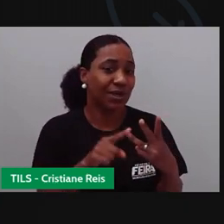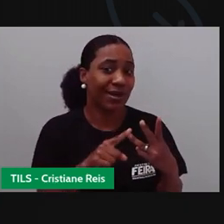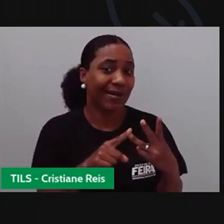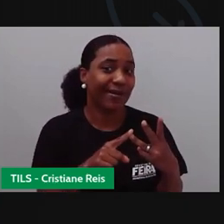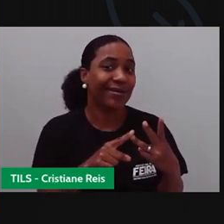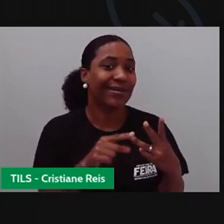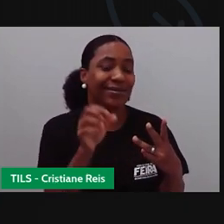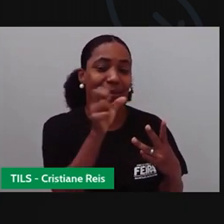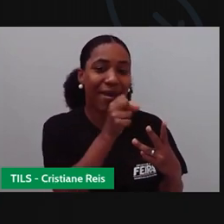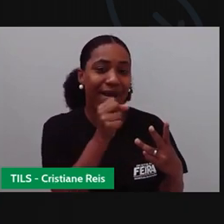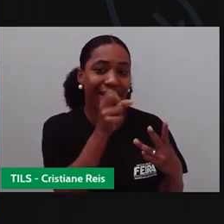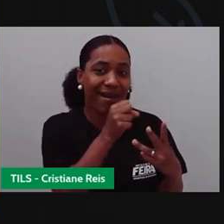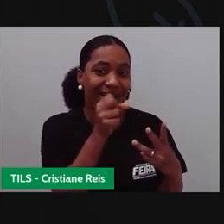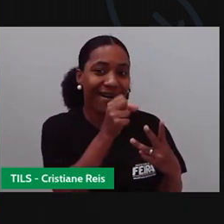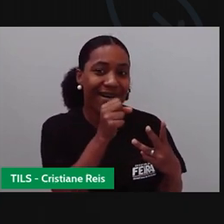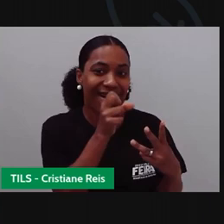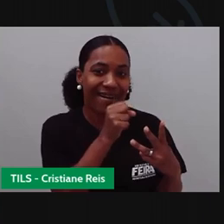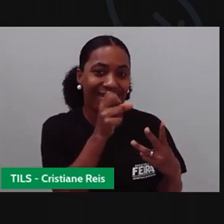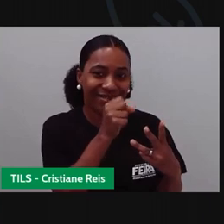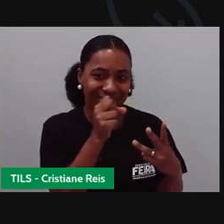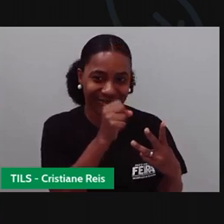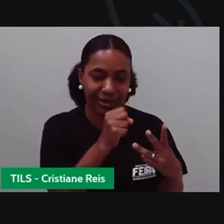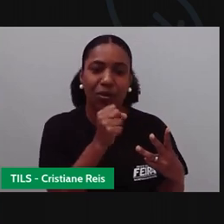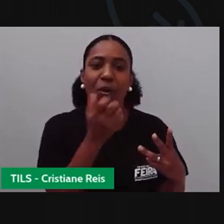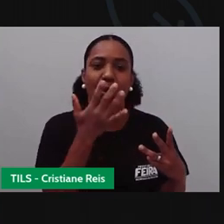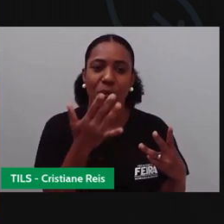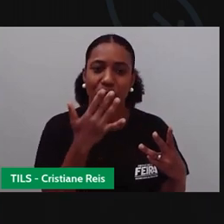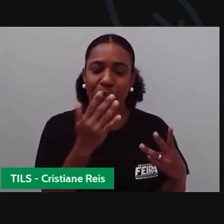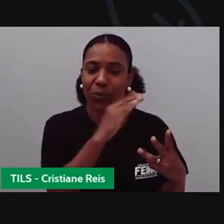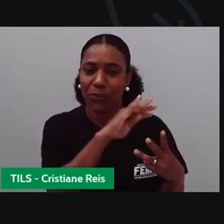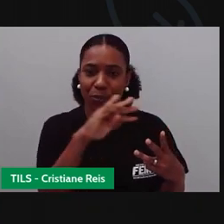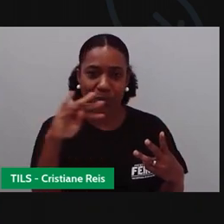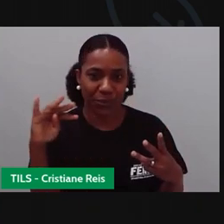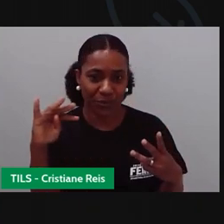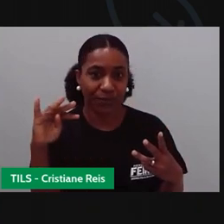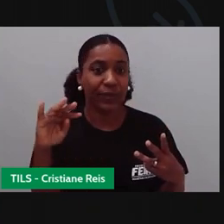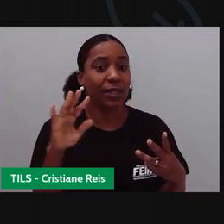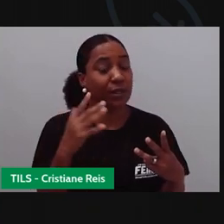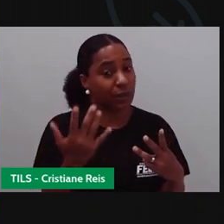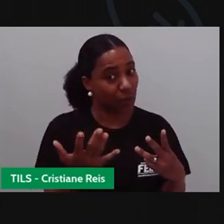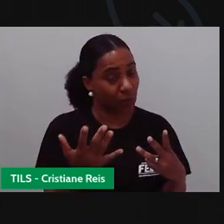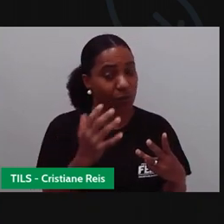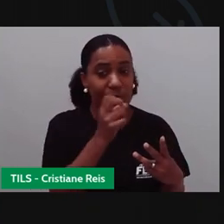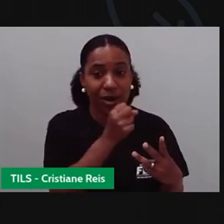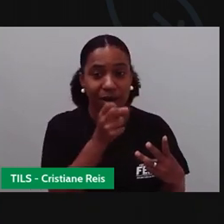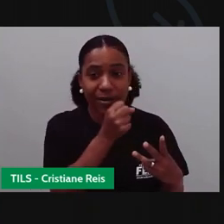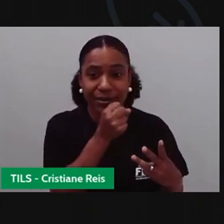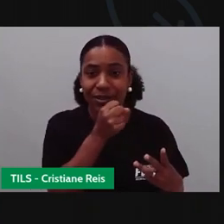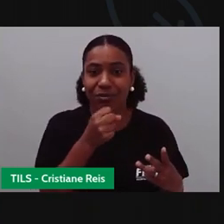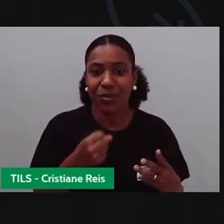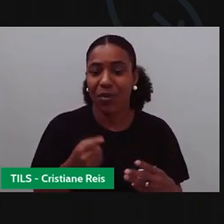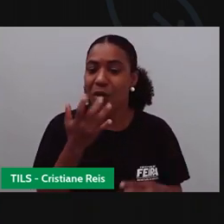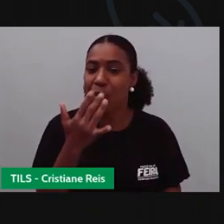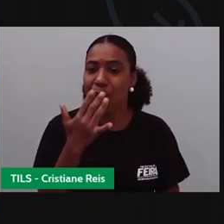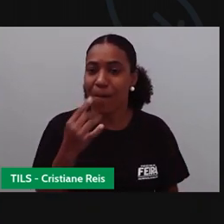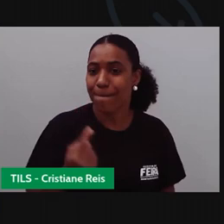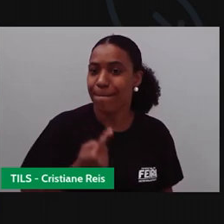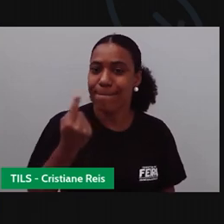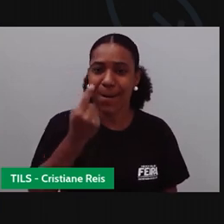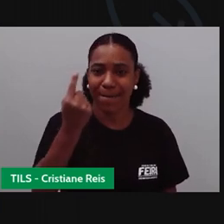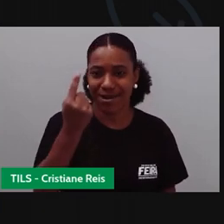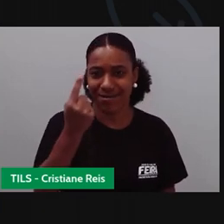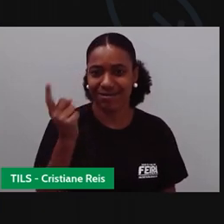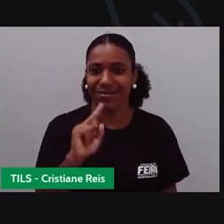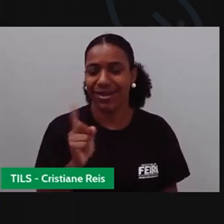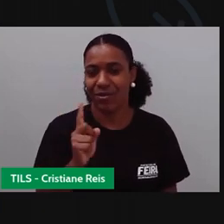O laranja. O laranja, obviamente, não é uma cor primária, não é isso? Porque ela é o quê? A junção de outras